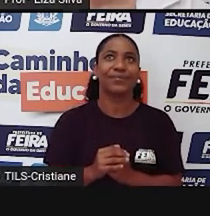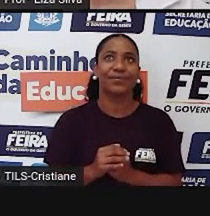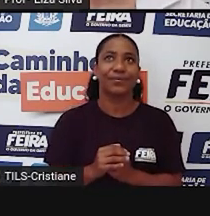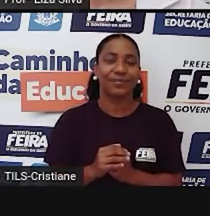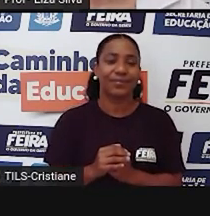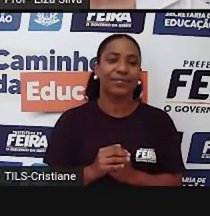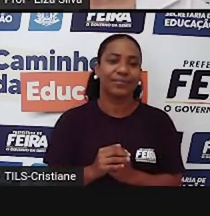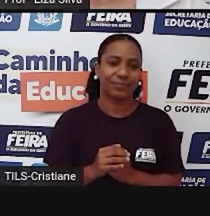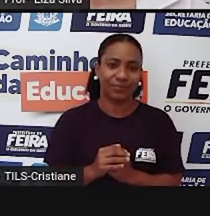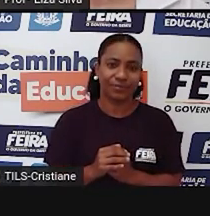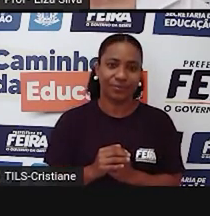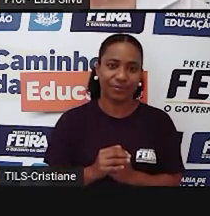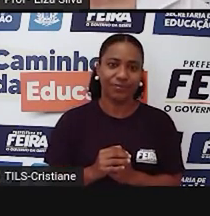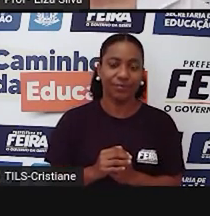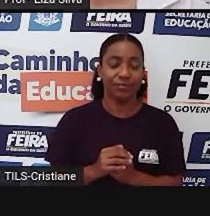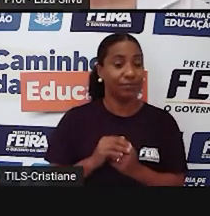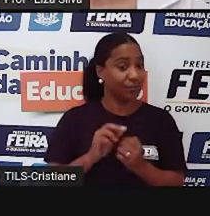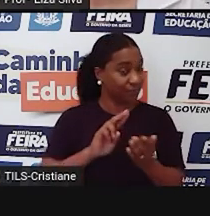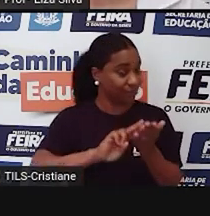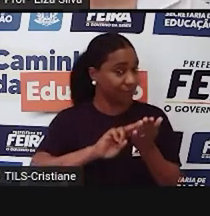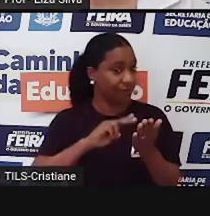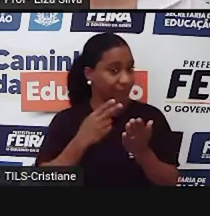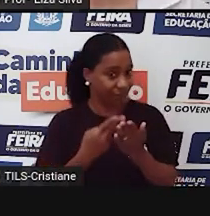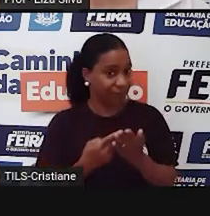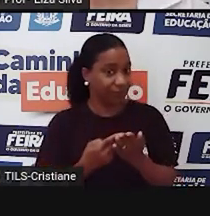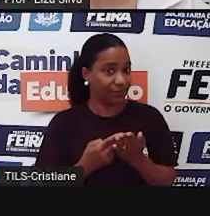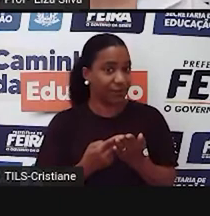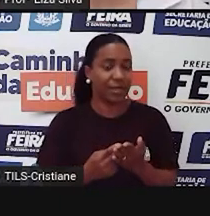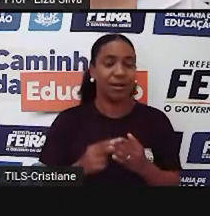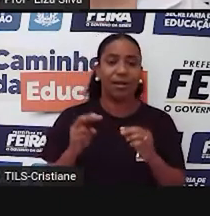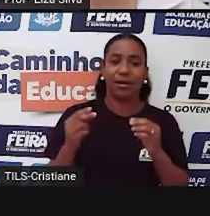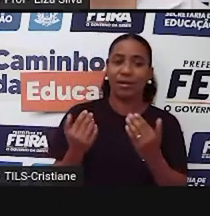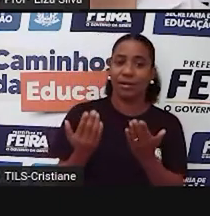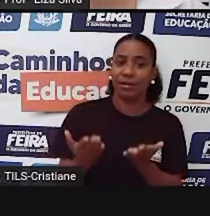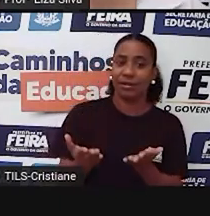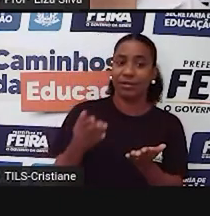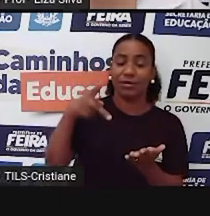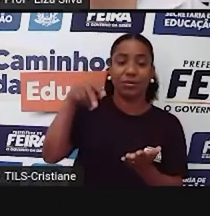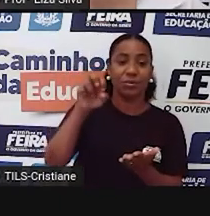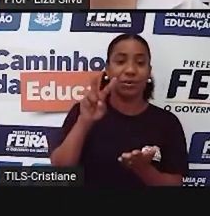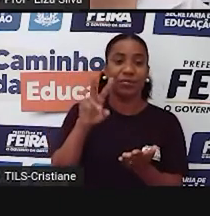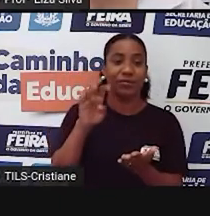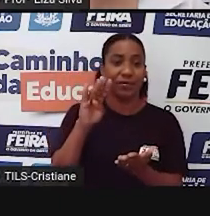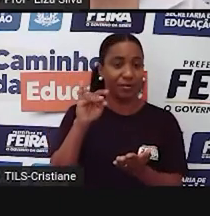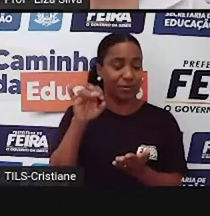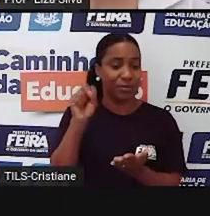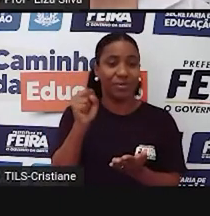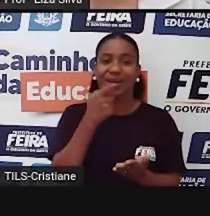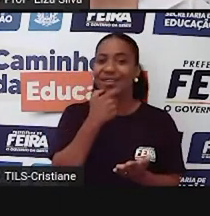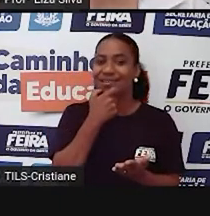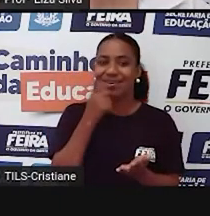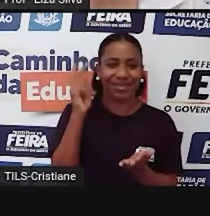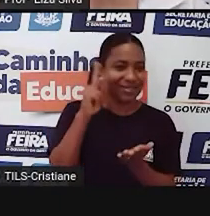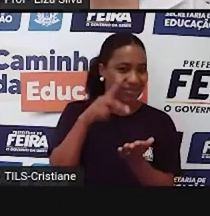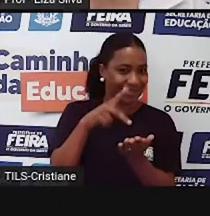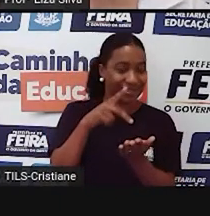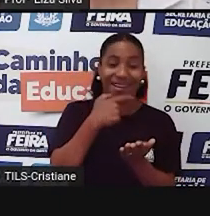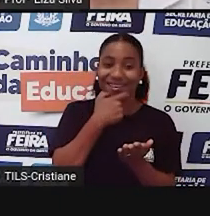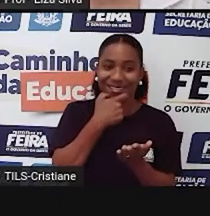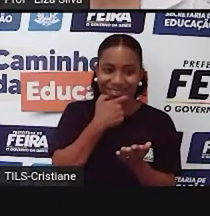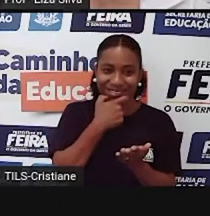Então, estes são provérbios em dois populares. Eles transmitem